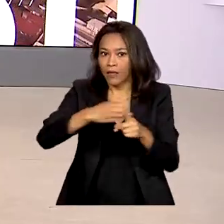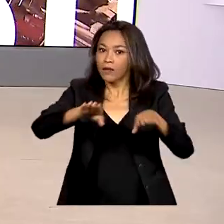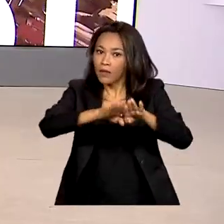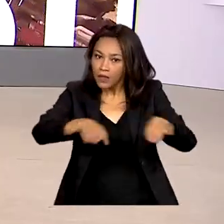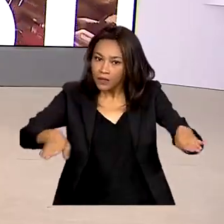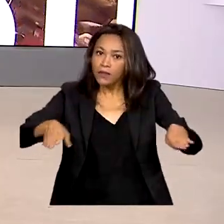adultos.